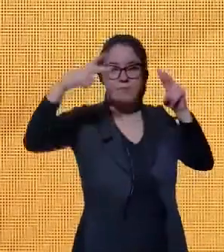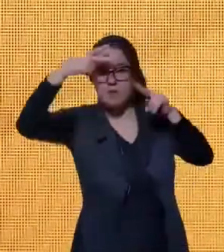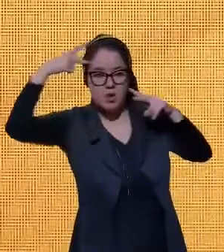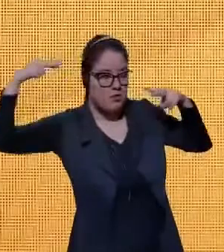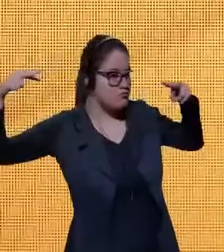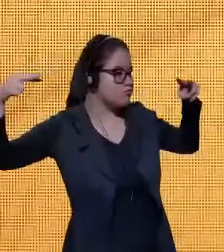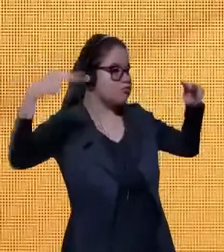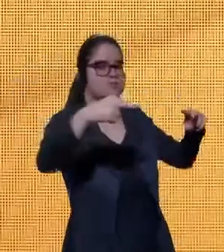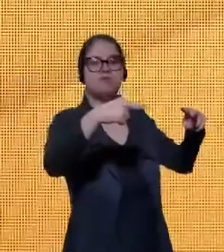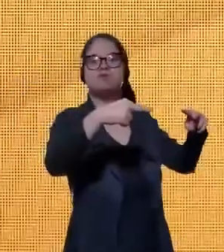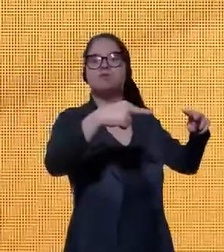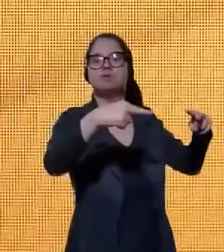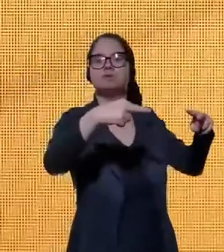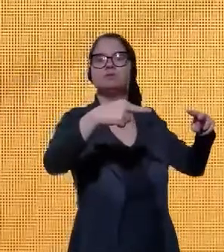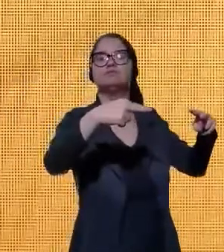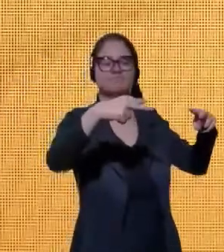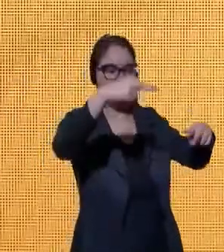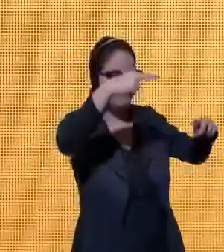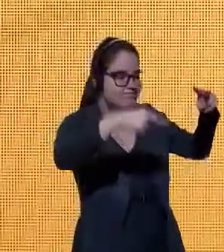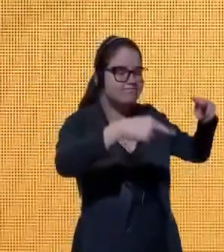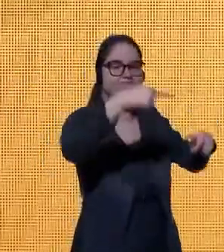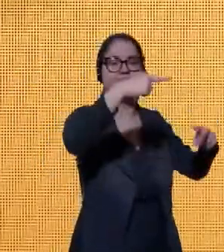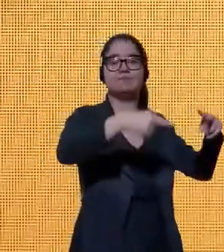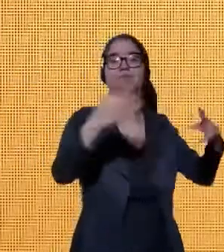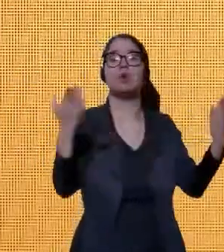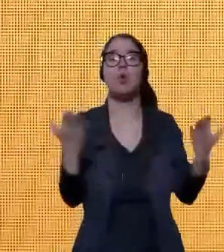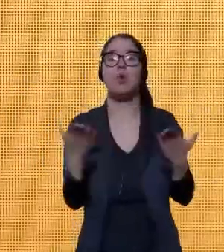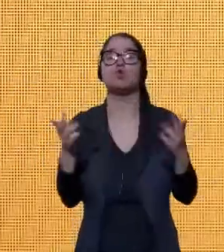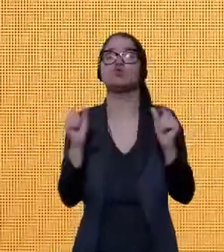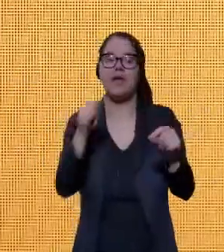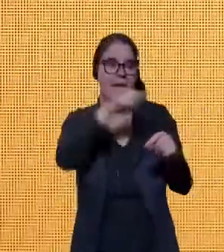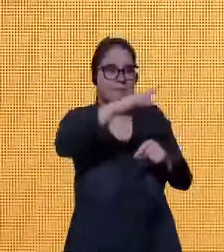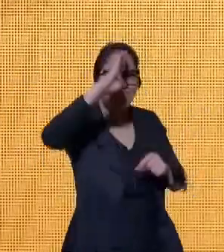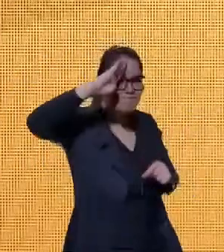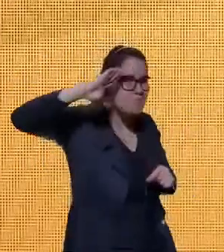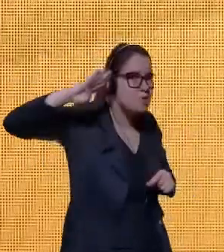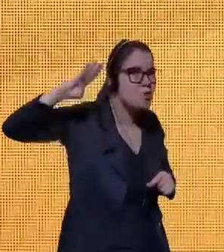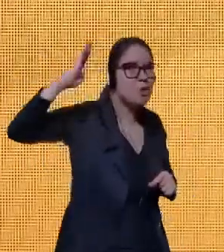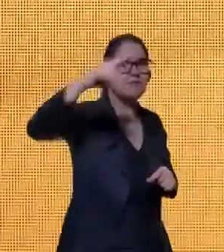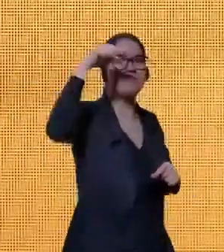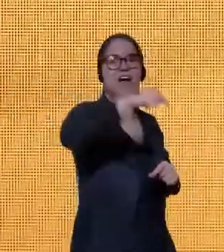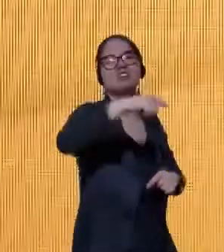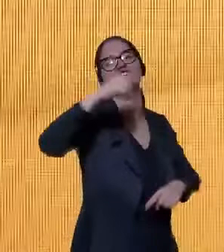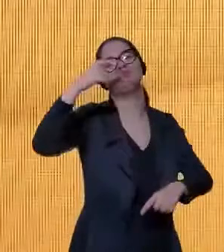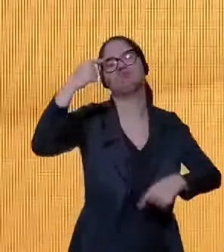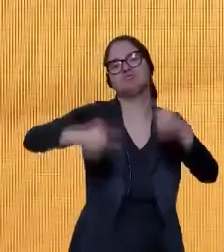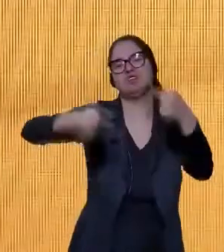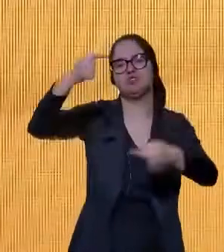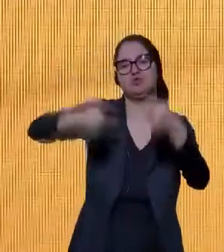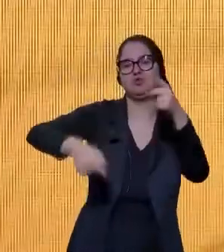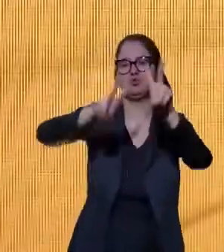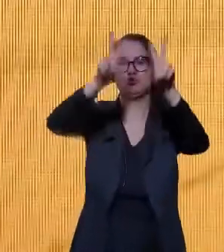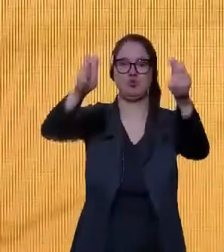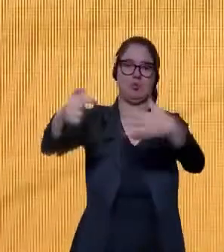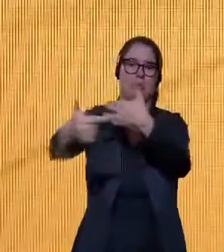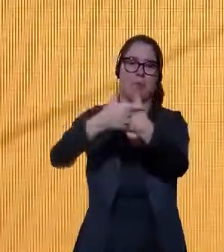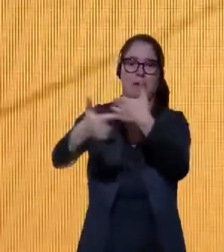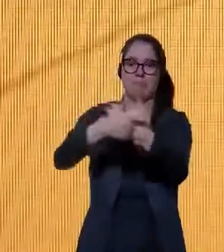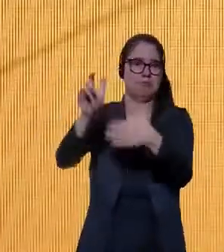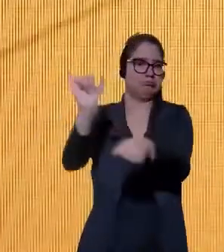entre os membros e é atualmente prioridade nas discussões sobre o papel,